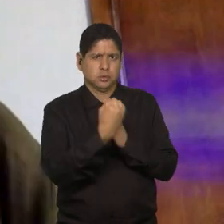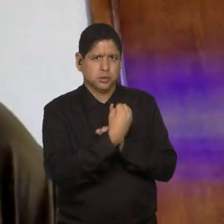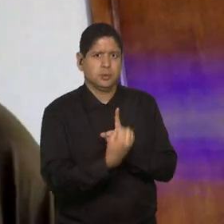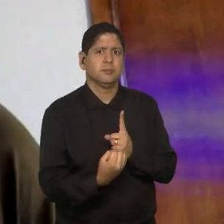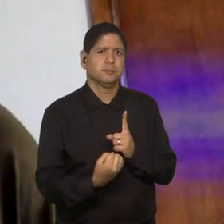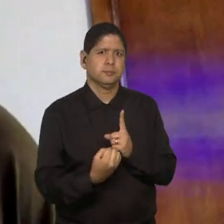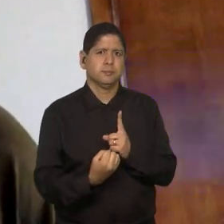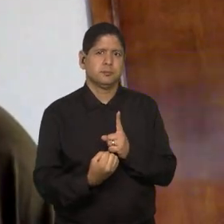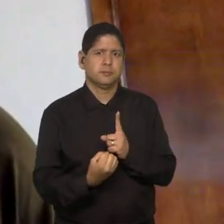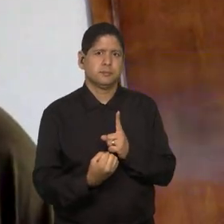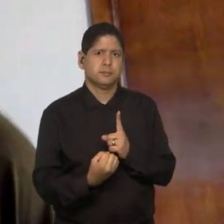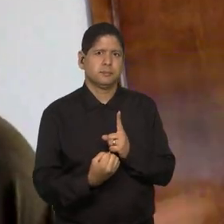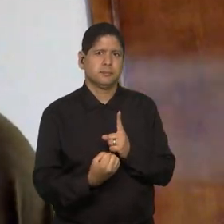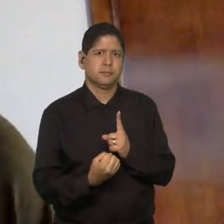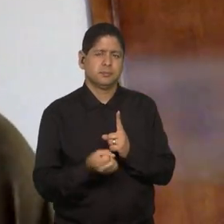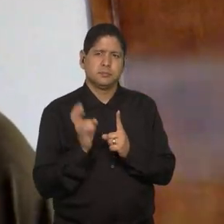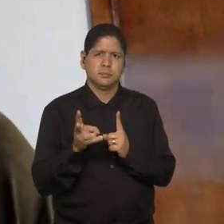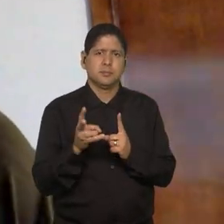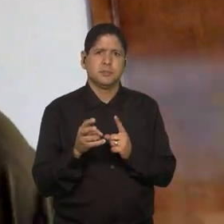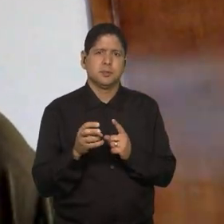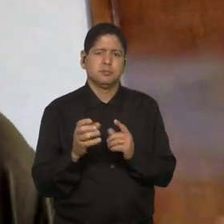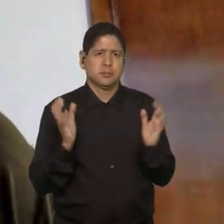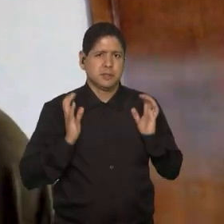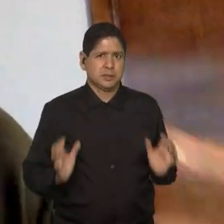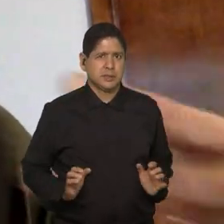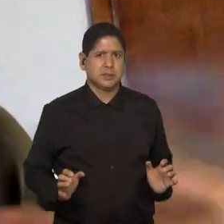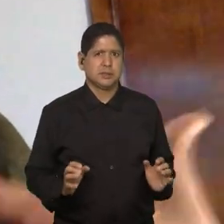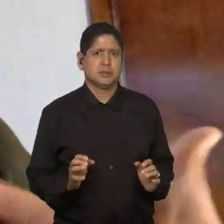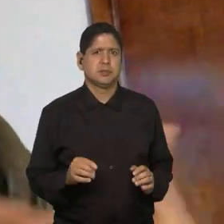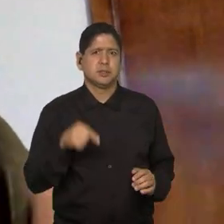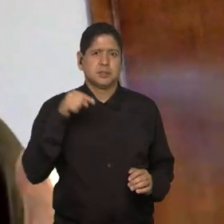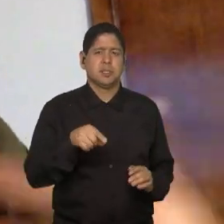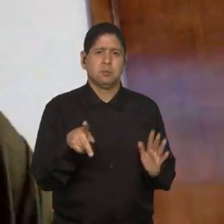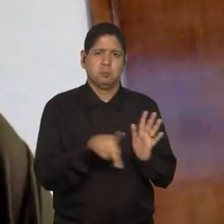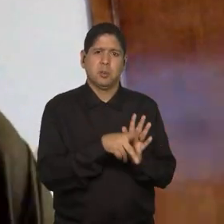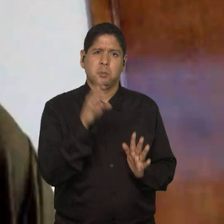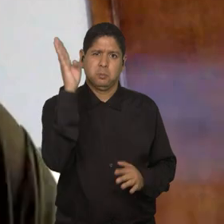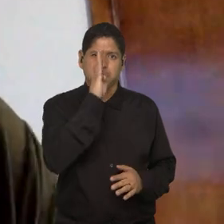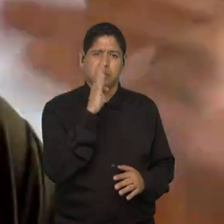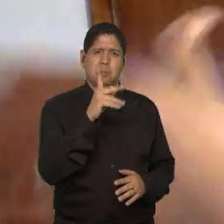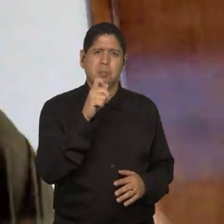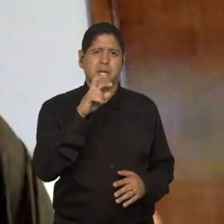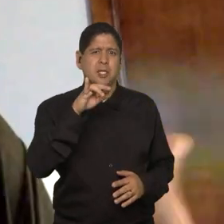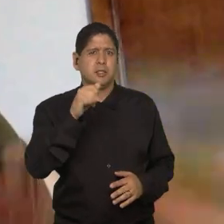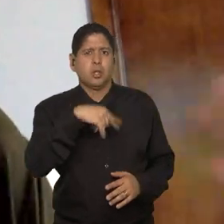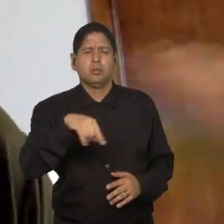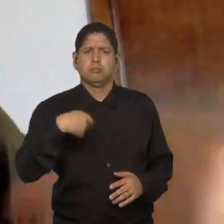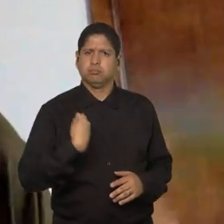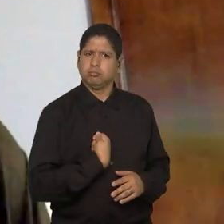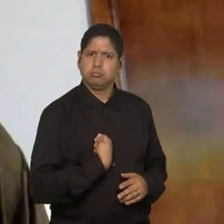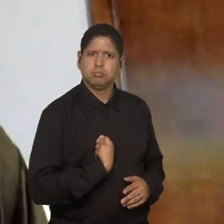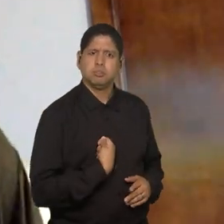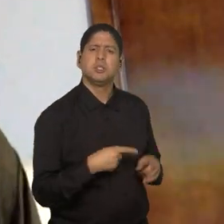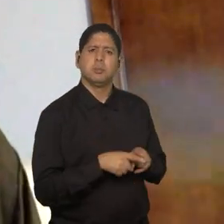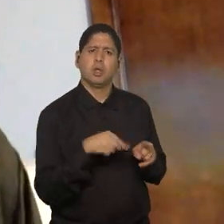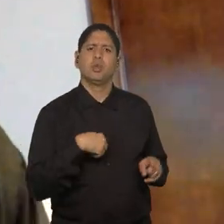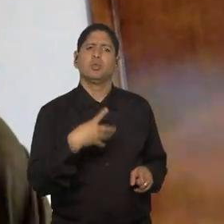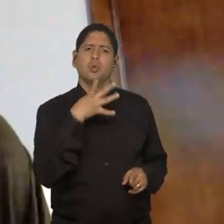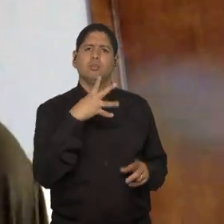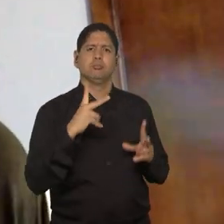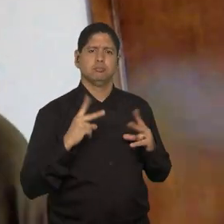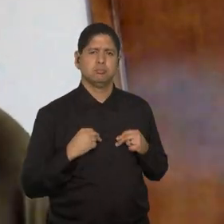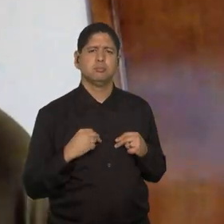cívica, pátria, de pátria do país, como nós nos conhecemos e nos reconhecemos,